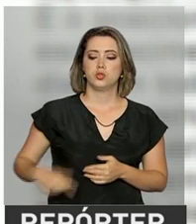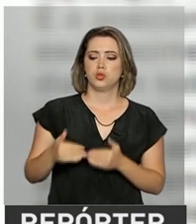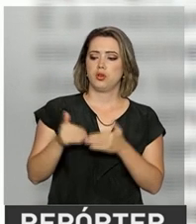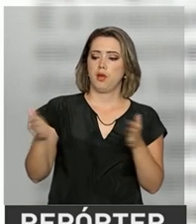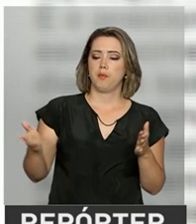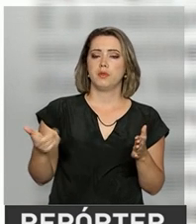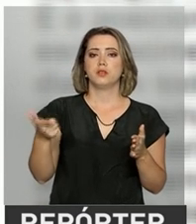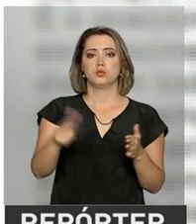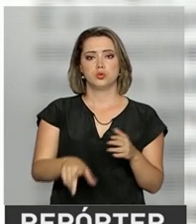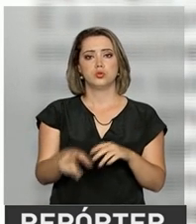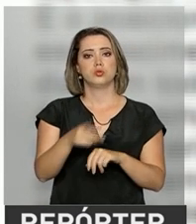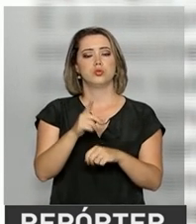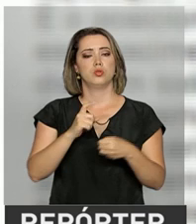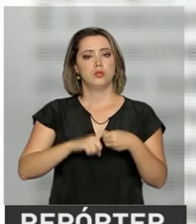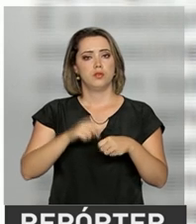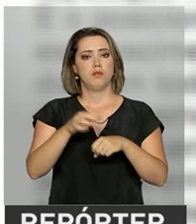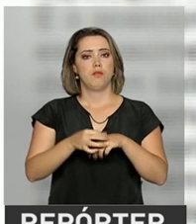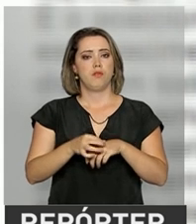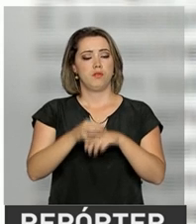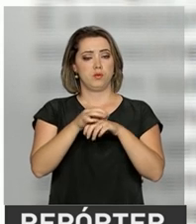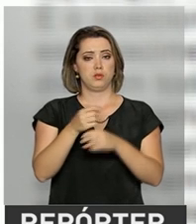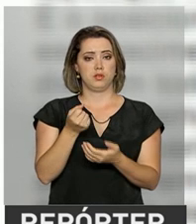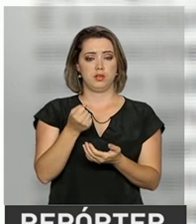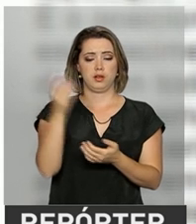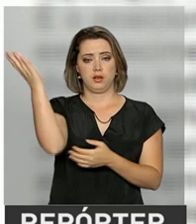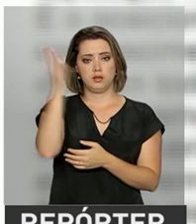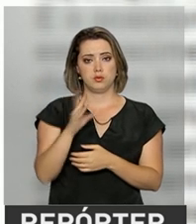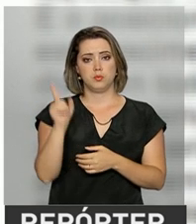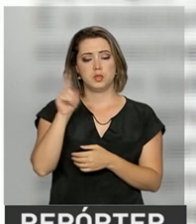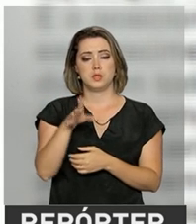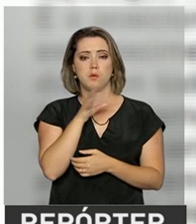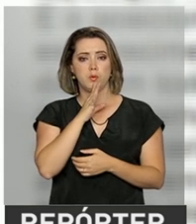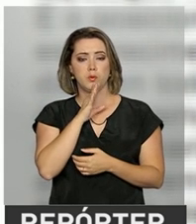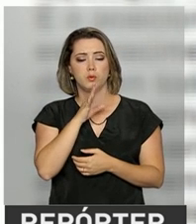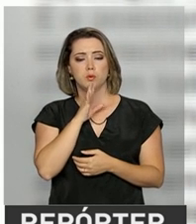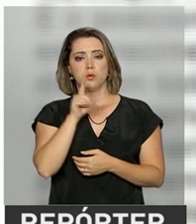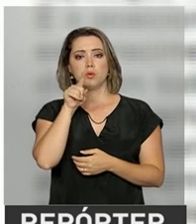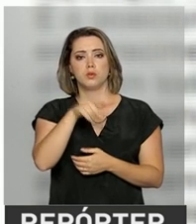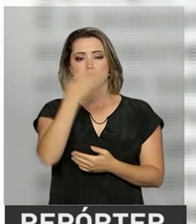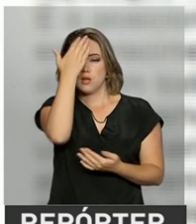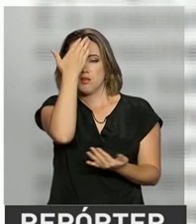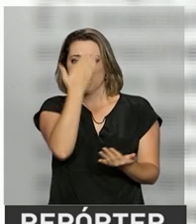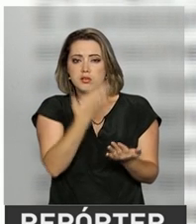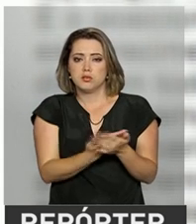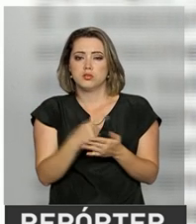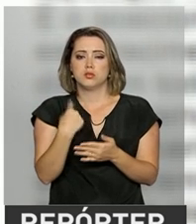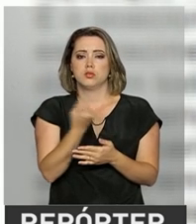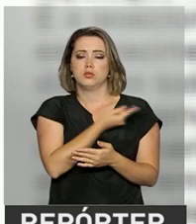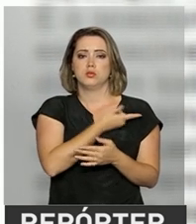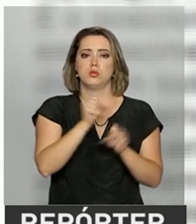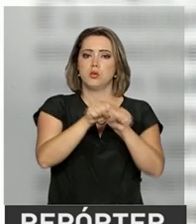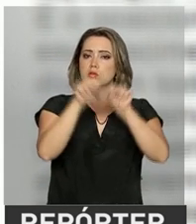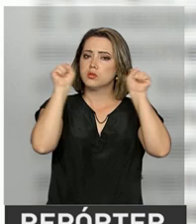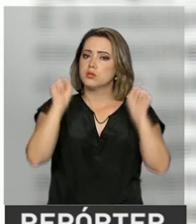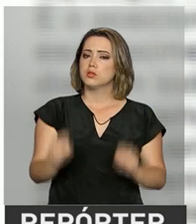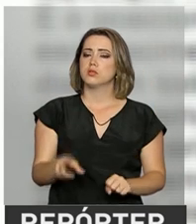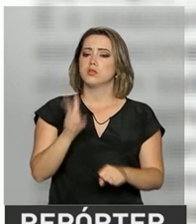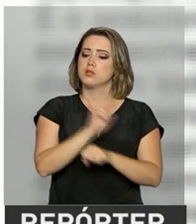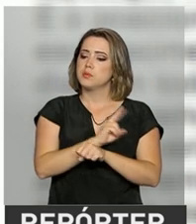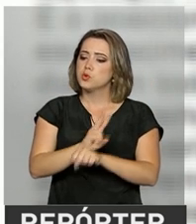mercado à proteína animal produzida no Brasil é o reconhecimento da confiabilidade no sistema de defesa